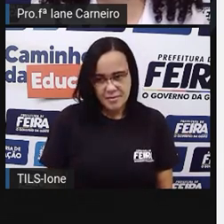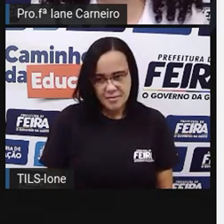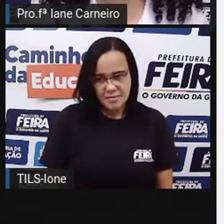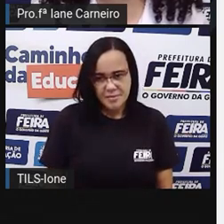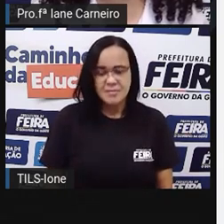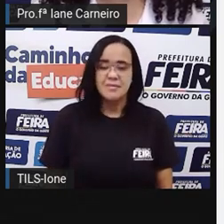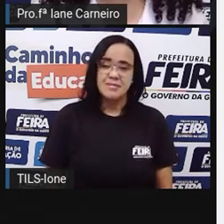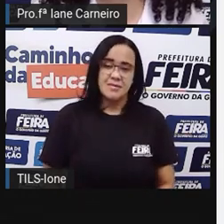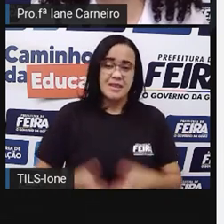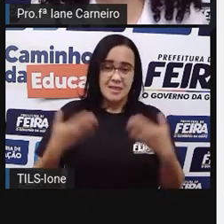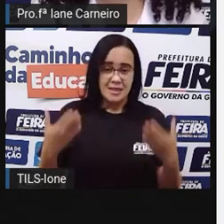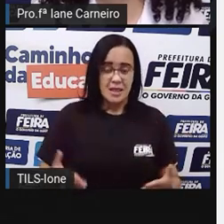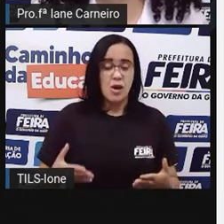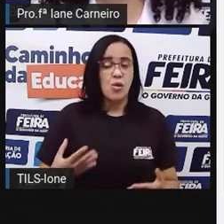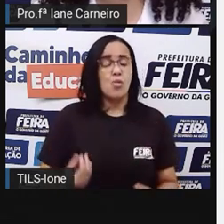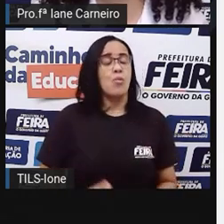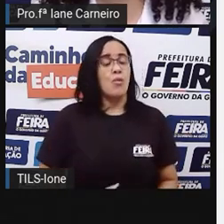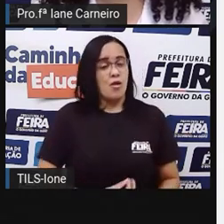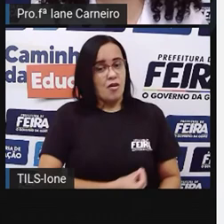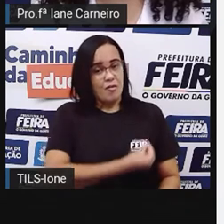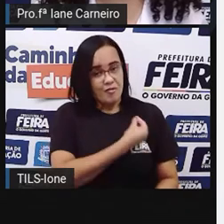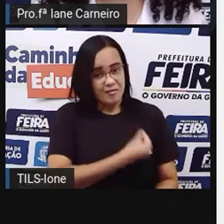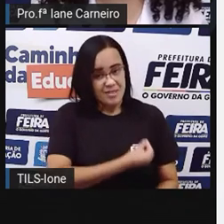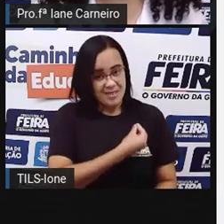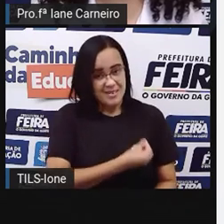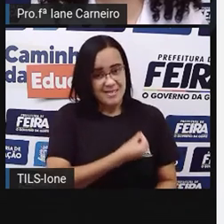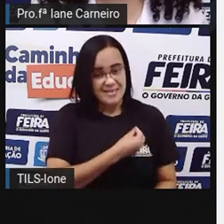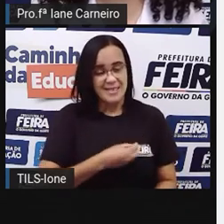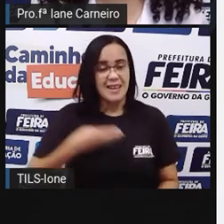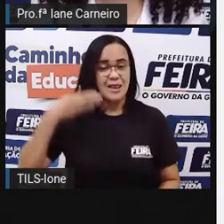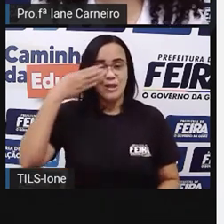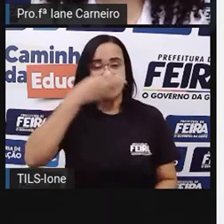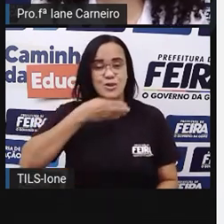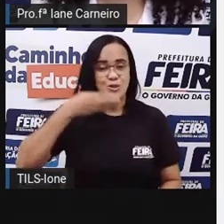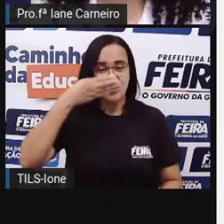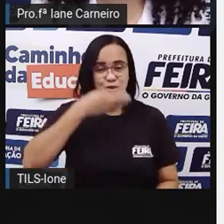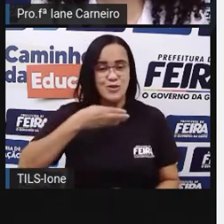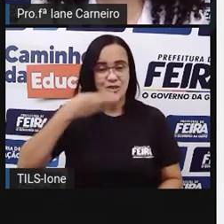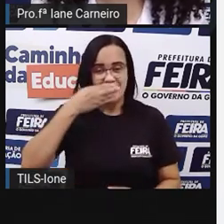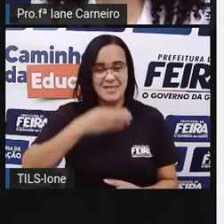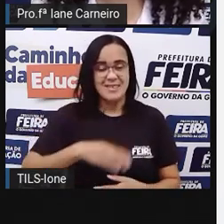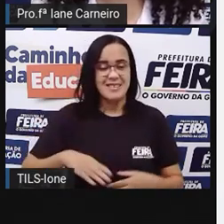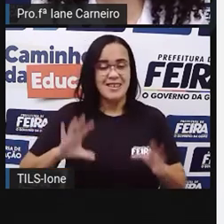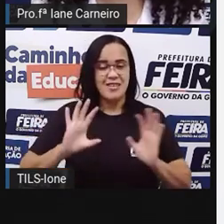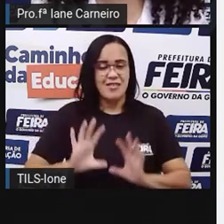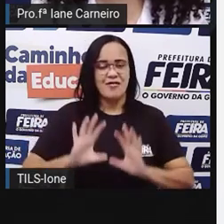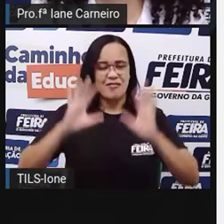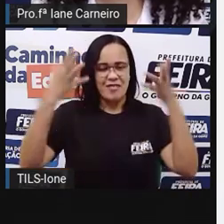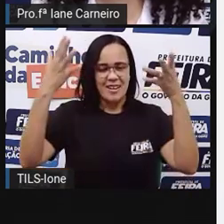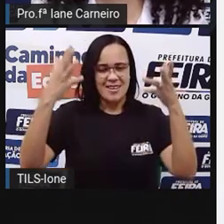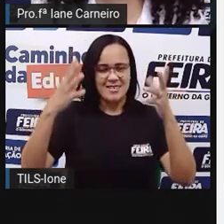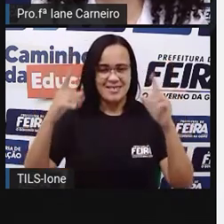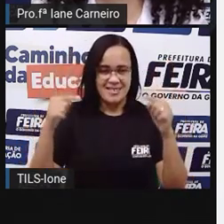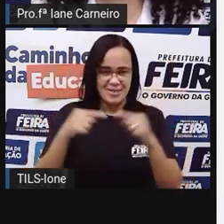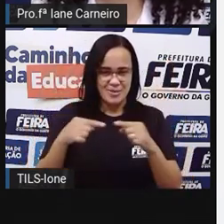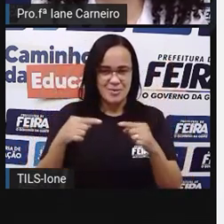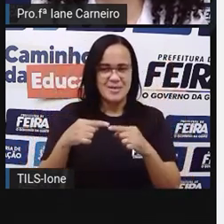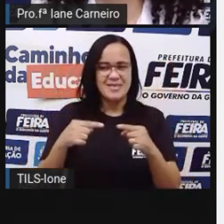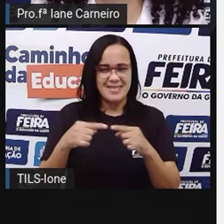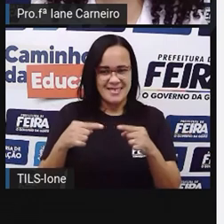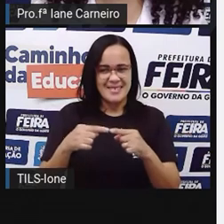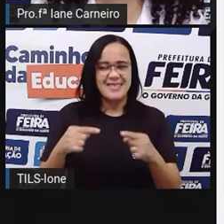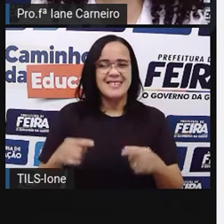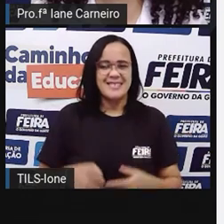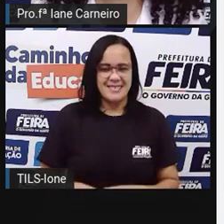Festa. Aí você faz a palavra festa. E aí faz o balão, né? Como a gente viu lá no outro, pode fazer o